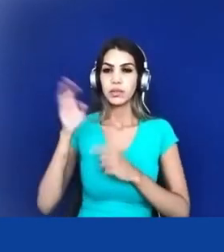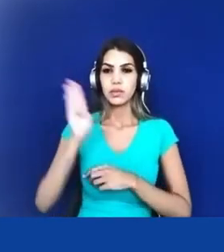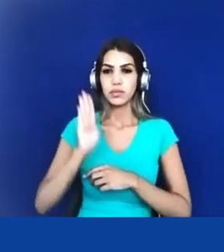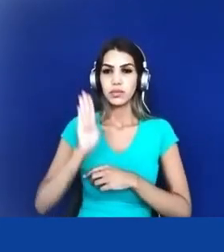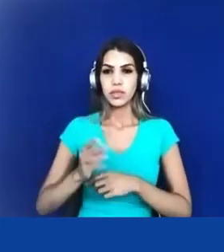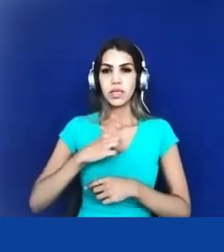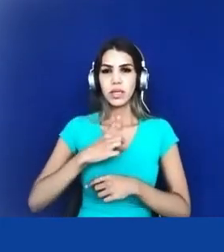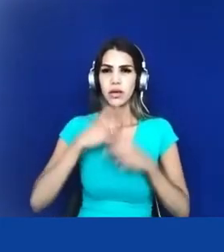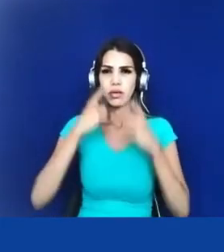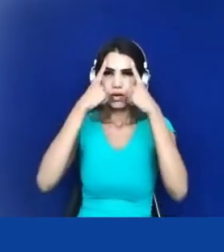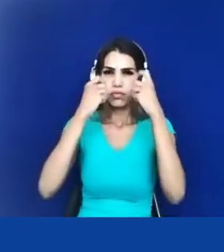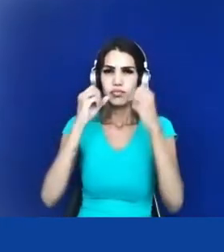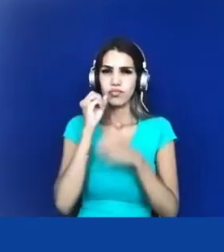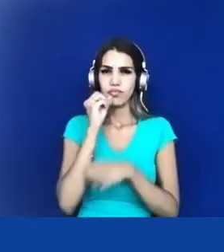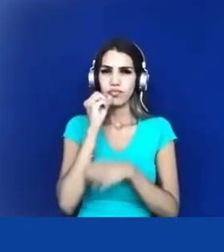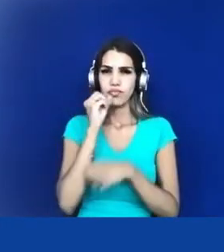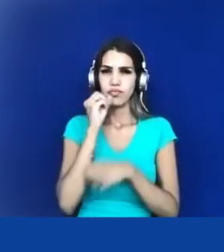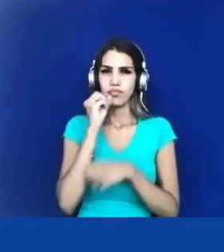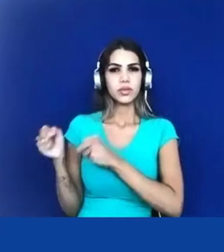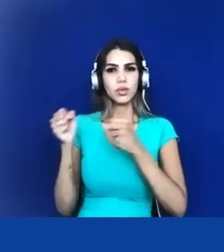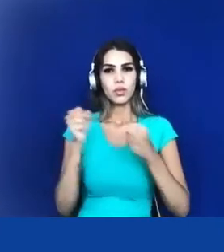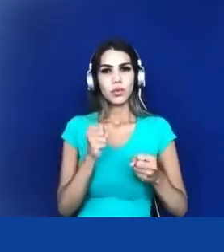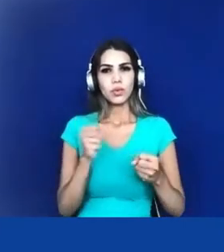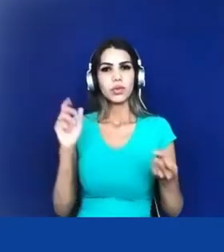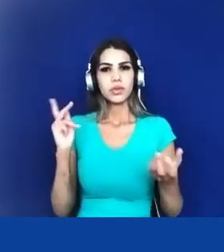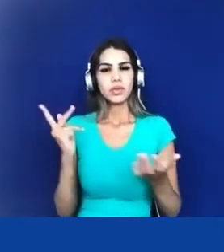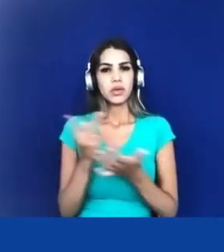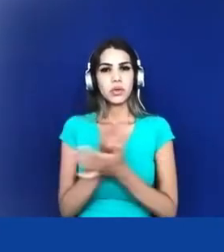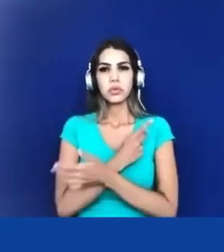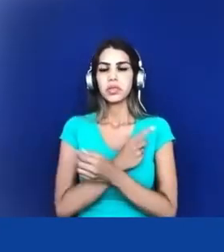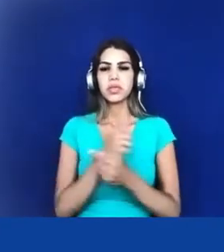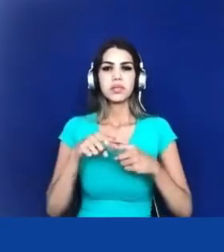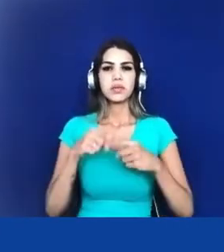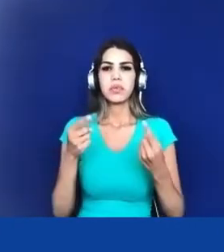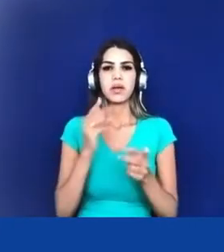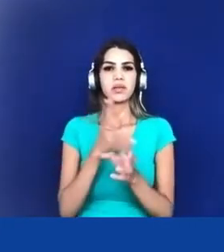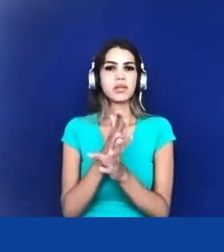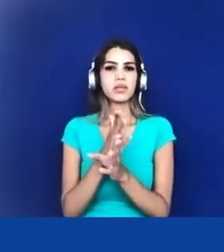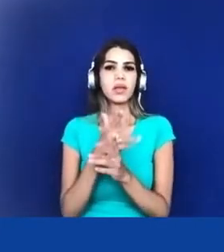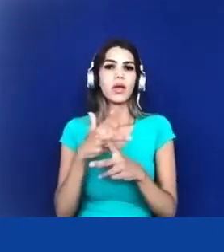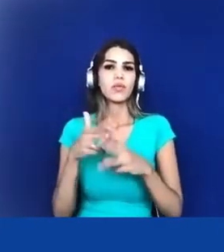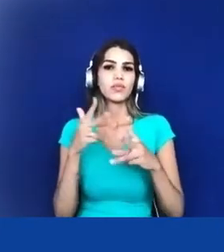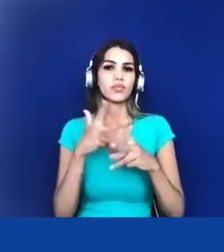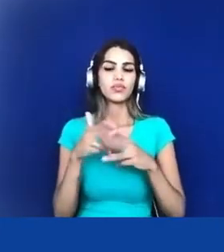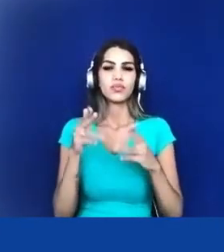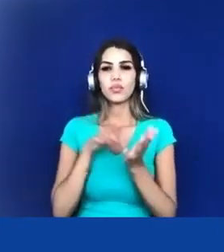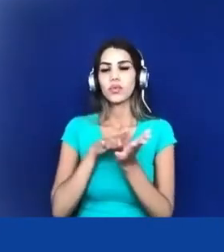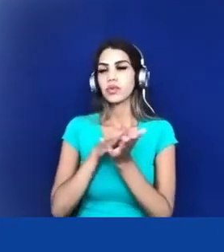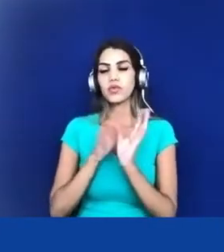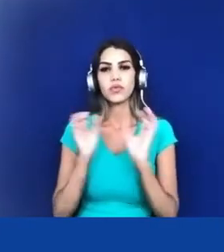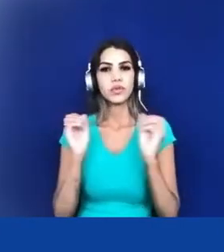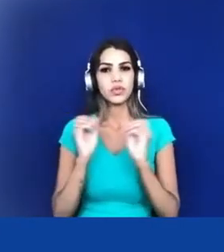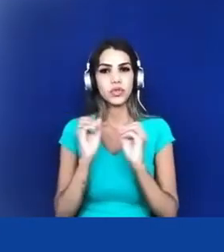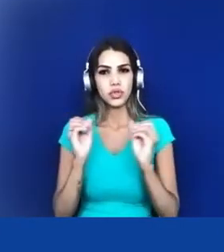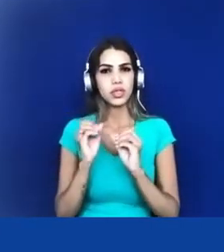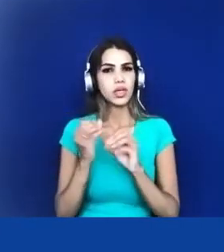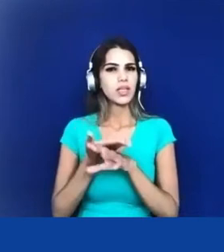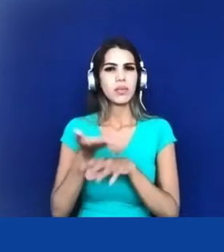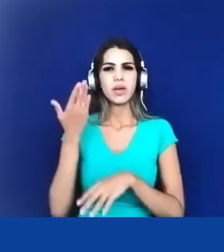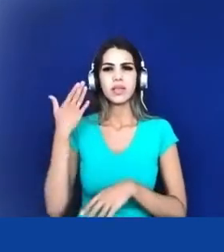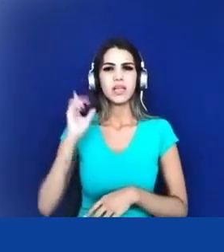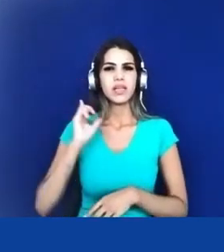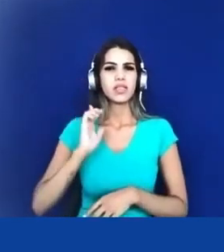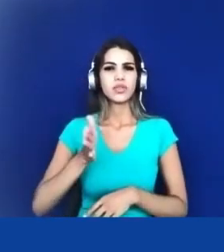que está sendo exercida sem disfarce contra os povos indígenas nós sempre tivemos ela sem disfarce